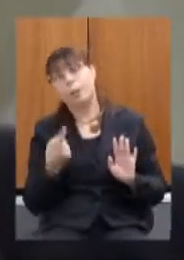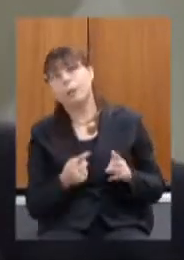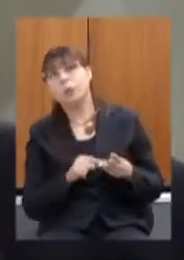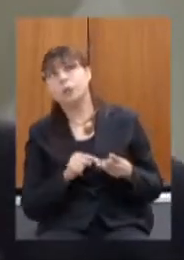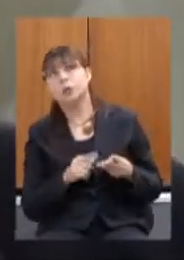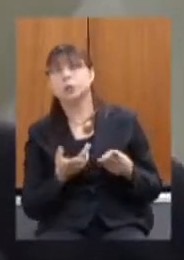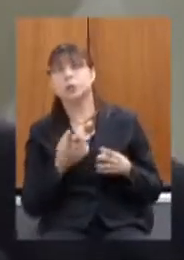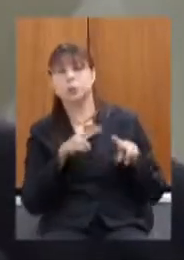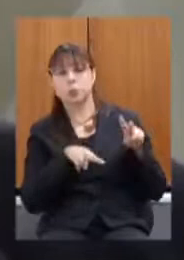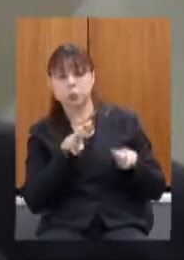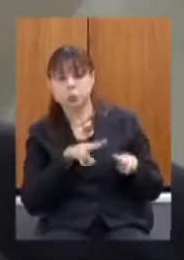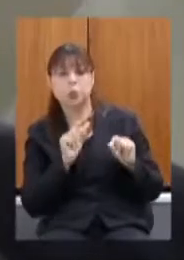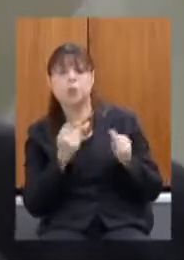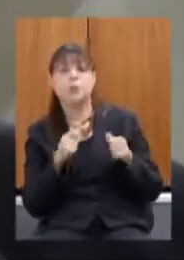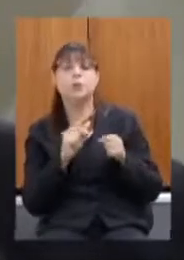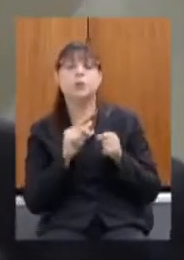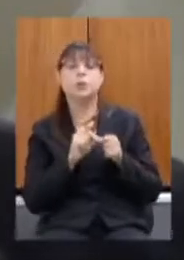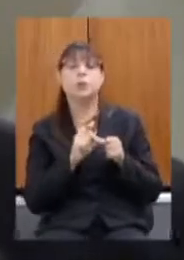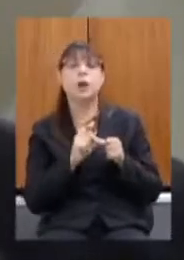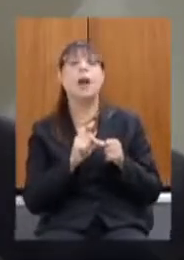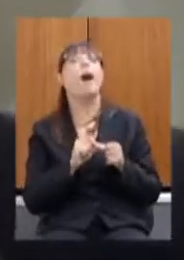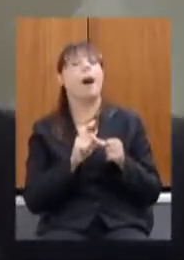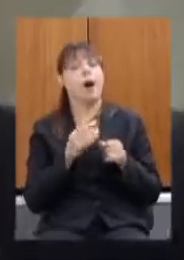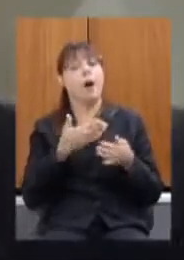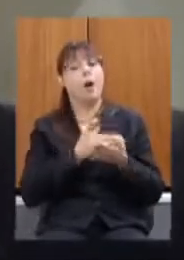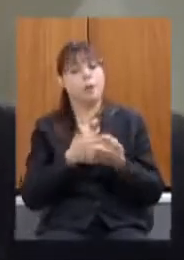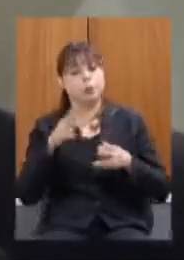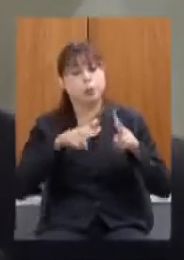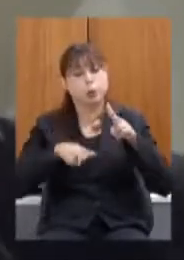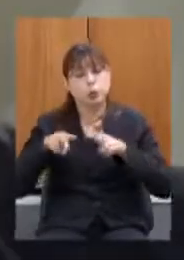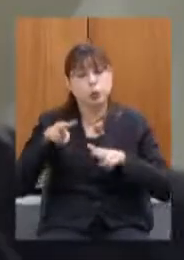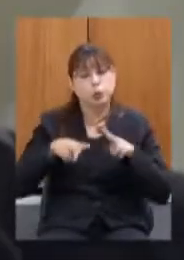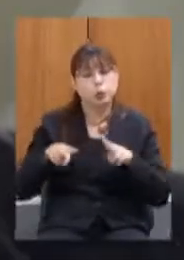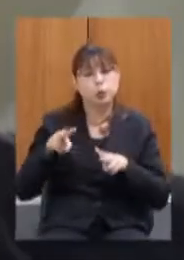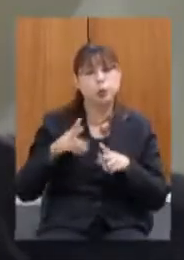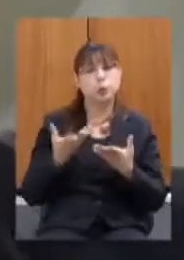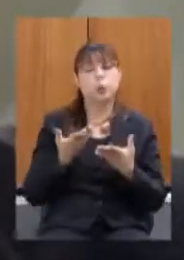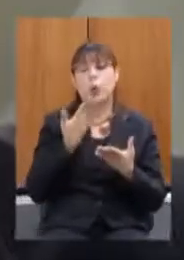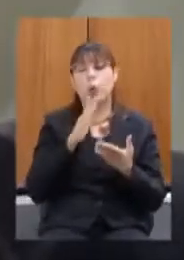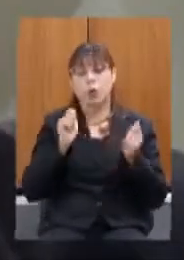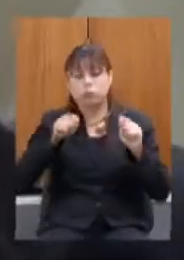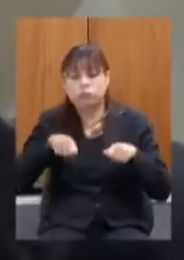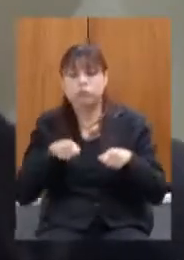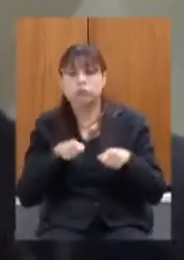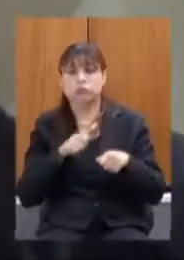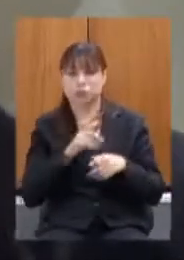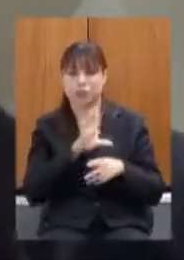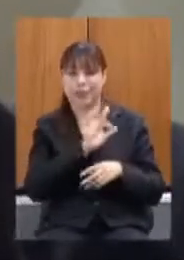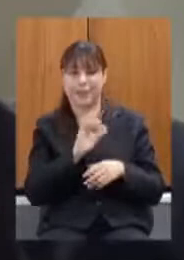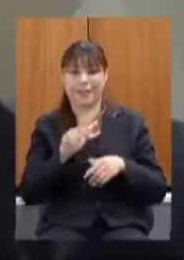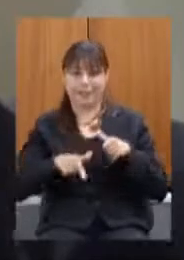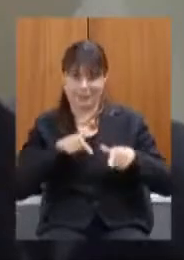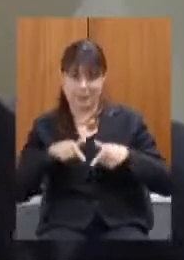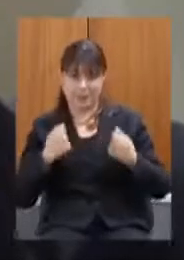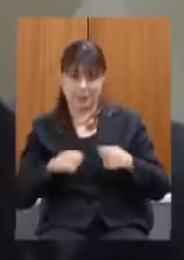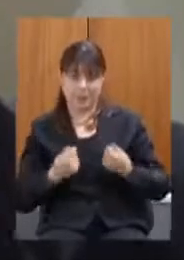gente analisa o que tem que ser feito aí nós vamos analisar a eficiência em cima de cada um né é